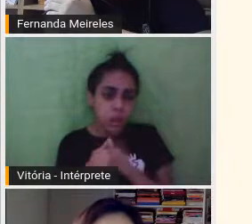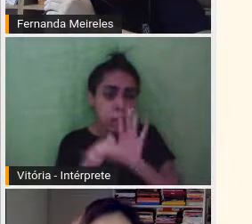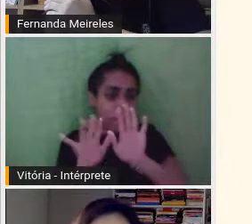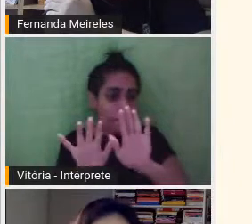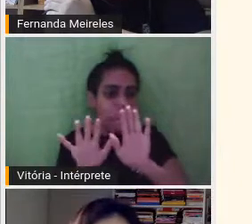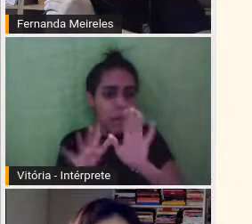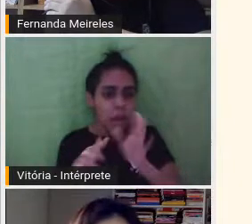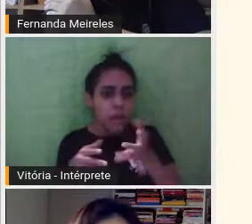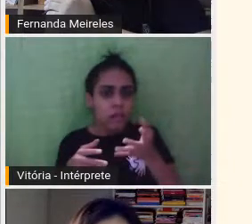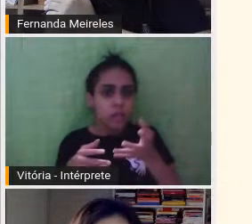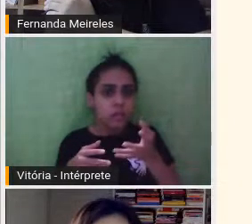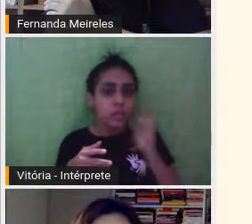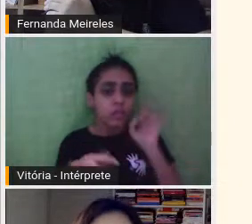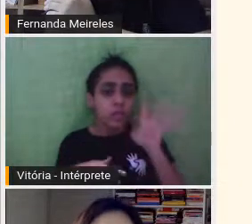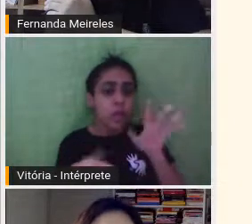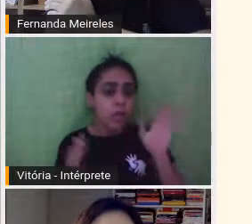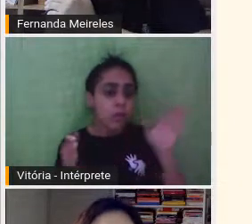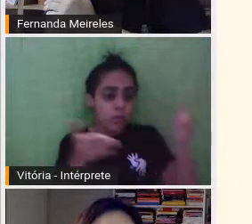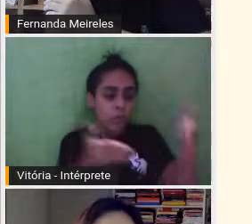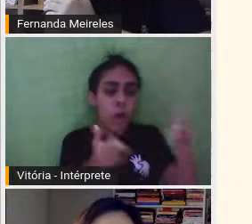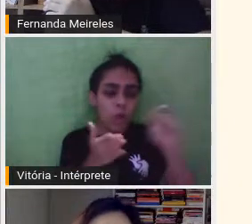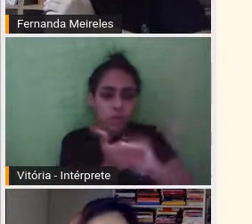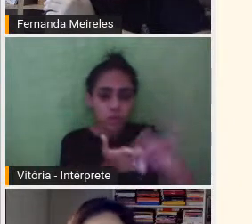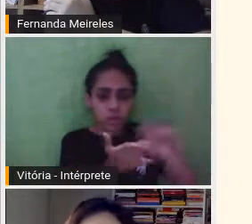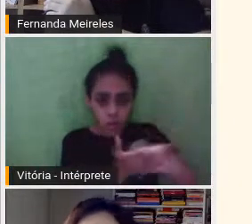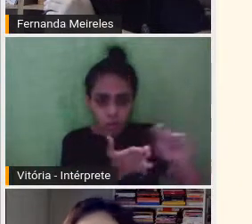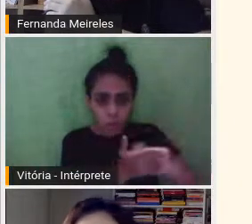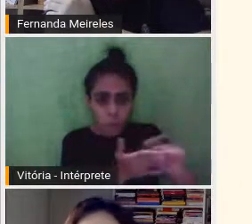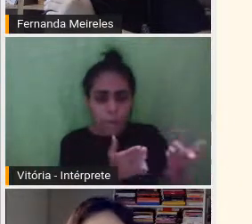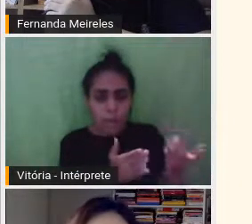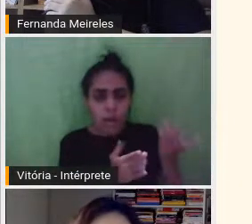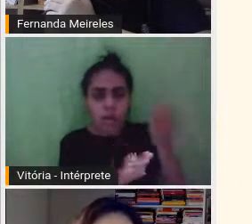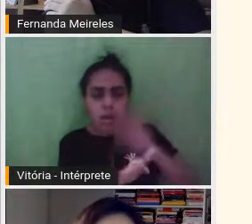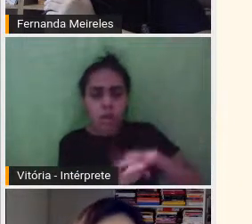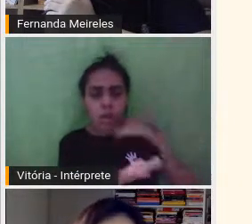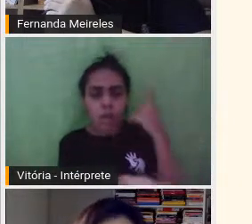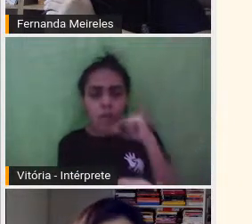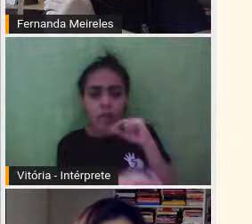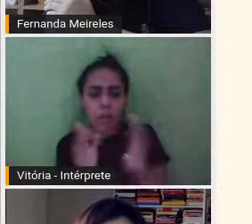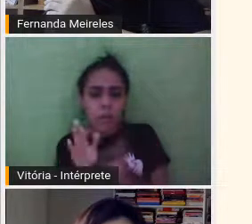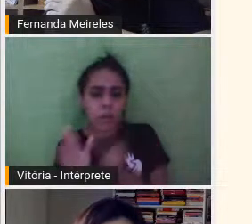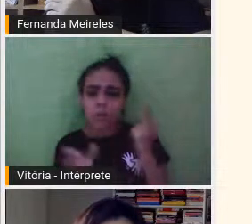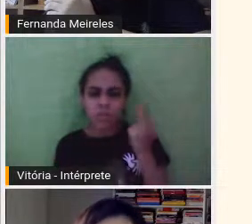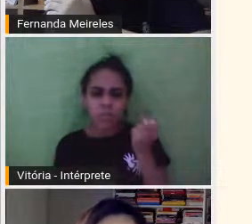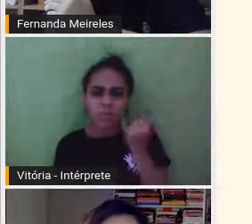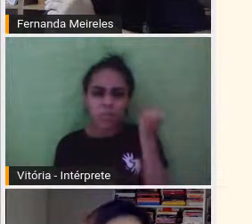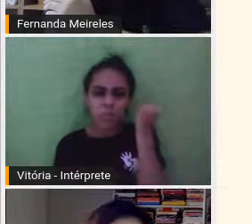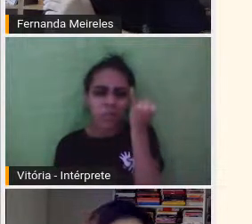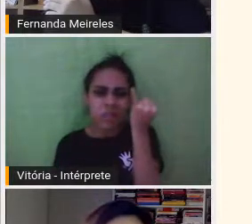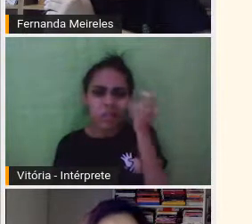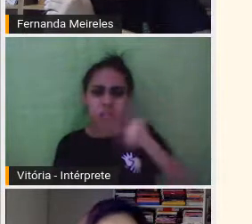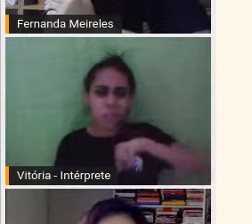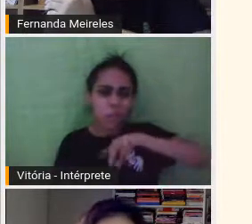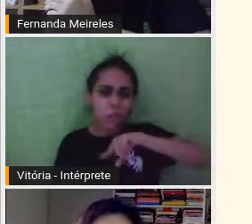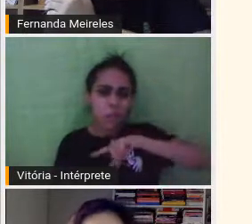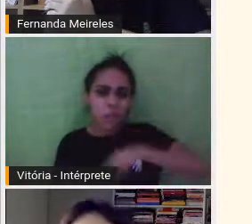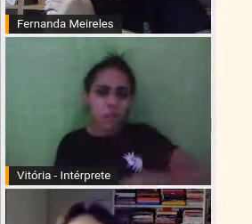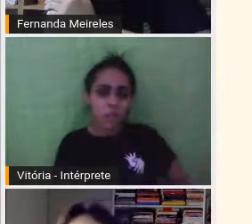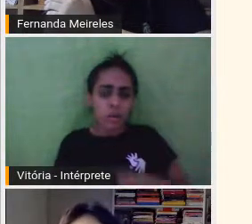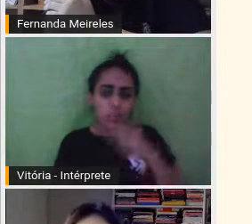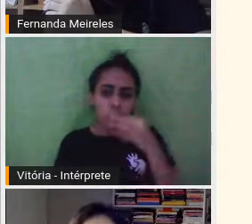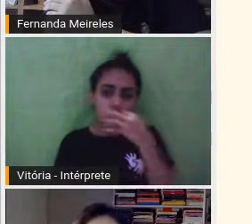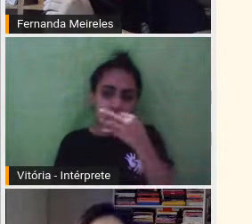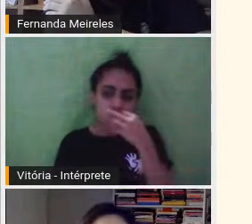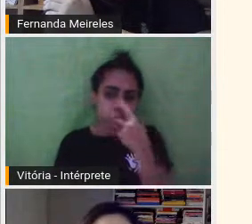a partir de seus escritos, e que a identidade por trás dos livros não é algo relevante. Sim. É a opinião dela,